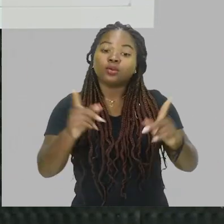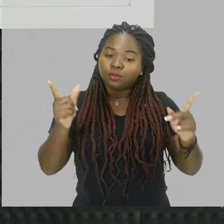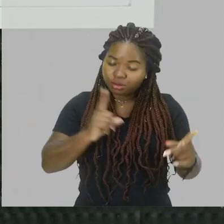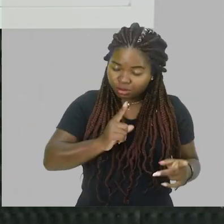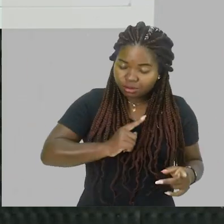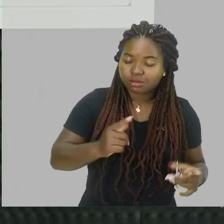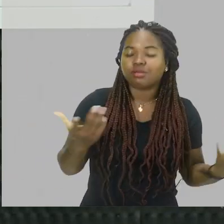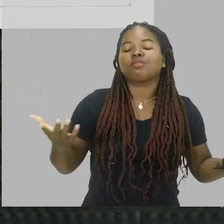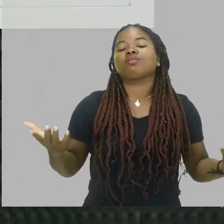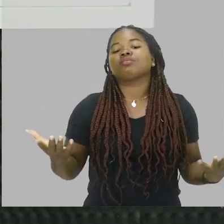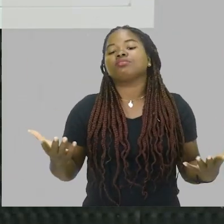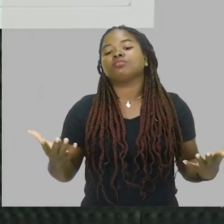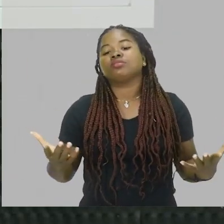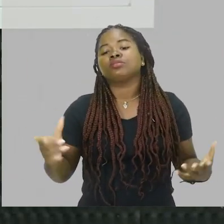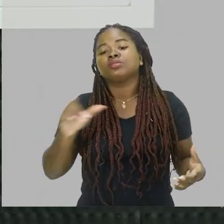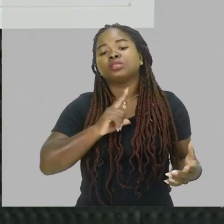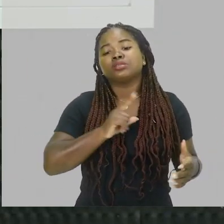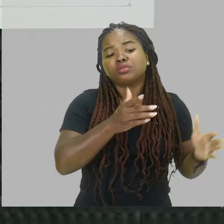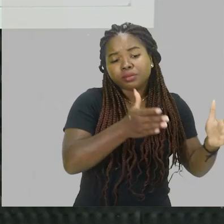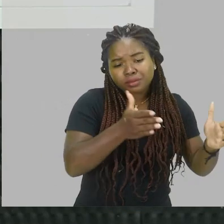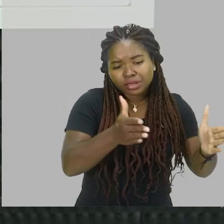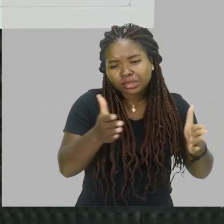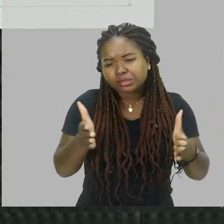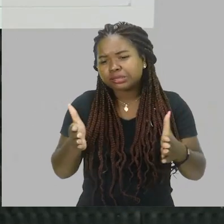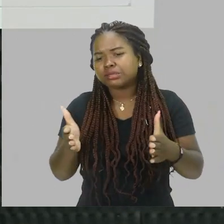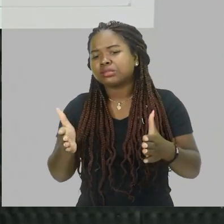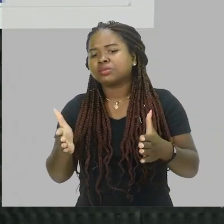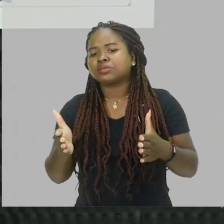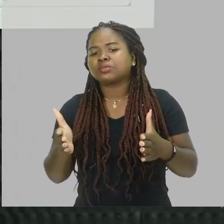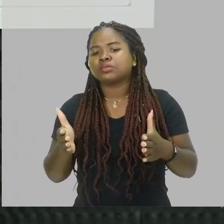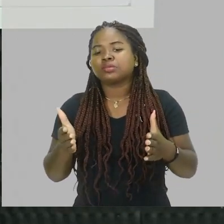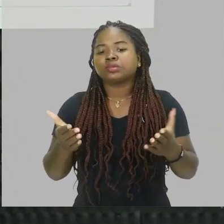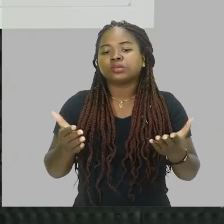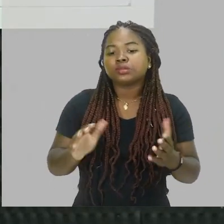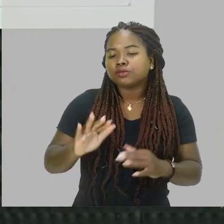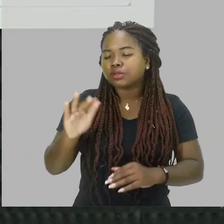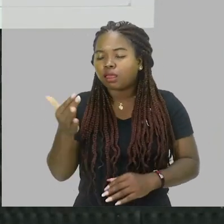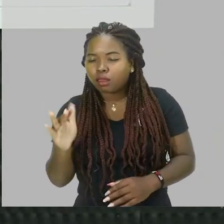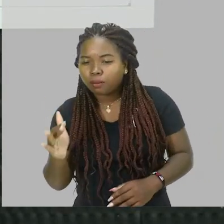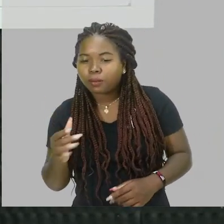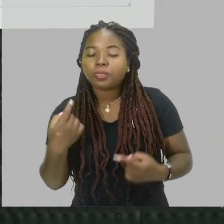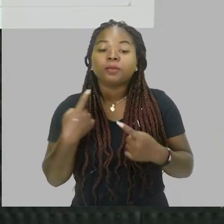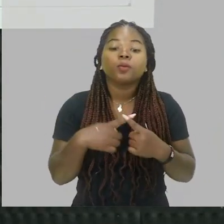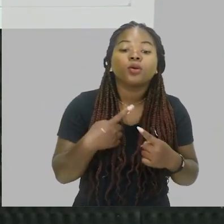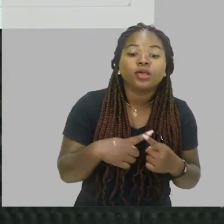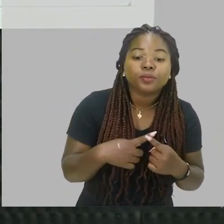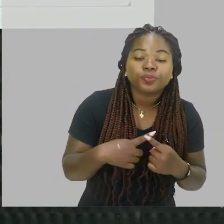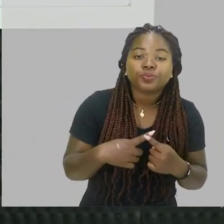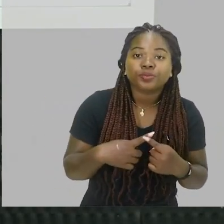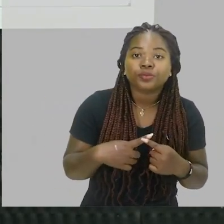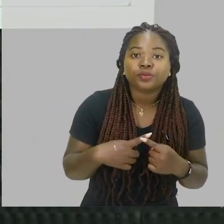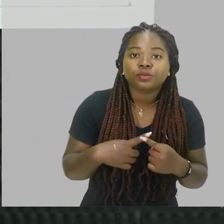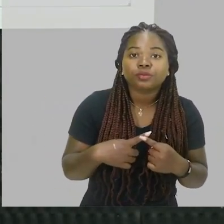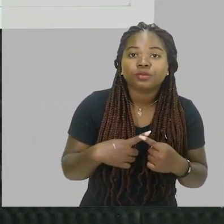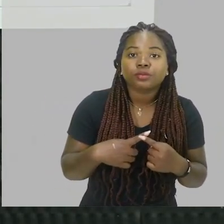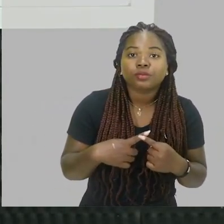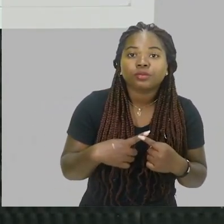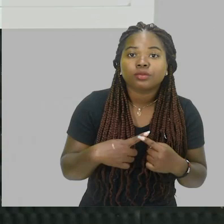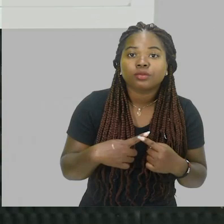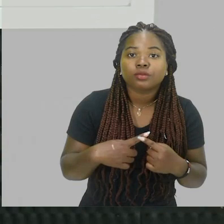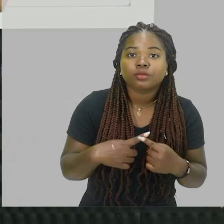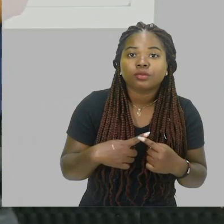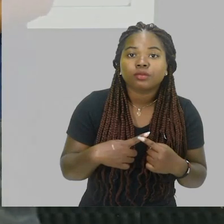tá ok? Então vão ter épocas em que eles vão ser mais propícios. Isso por quê? Ainda pegando aqui a